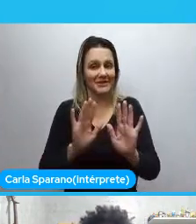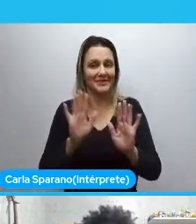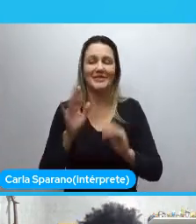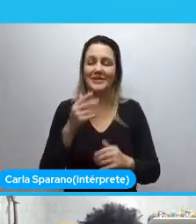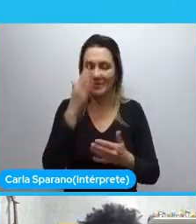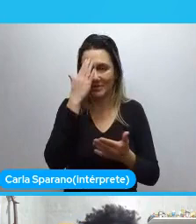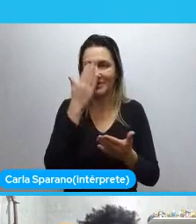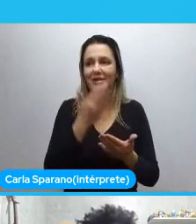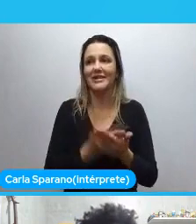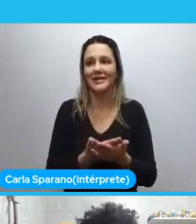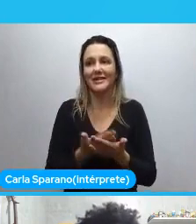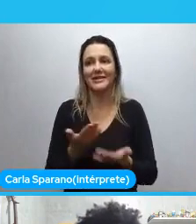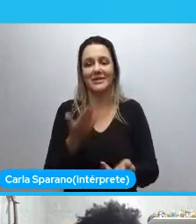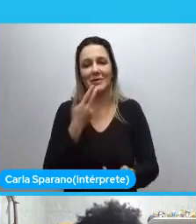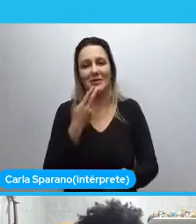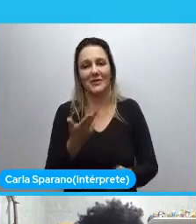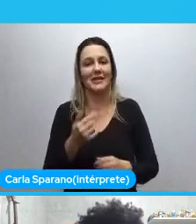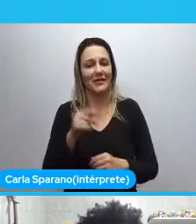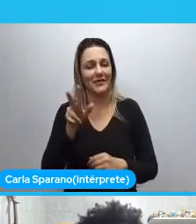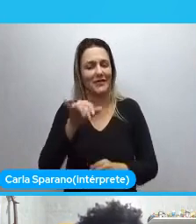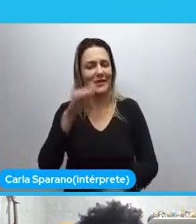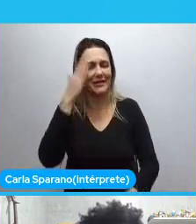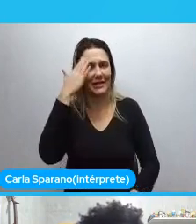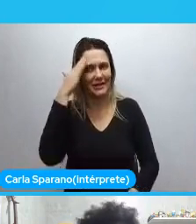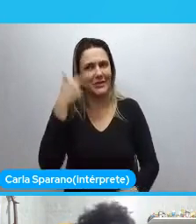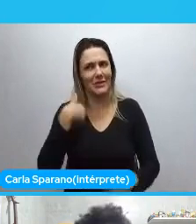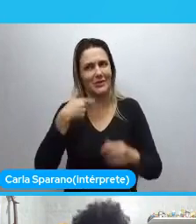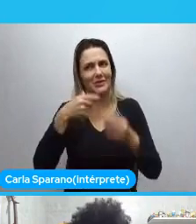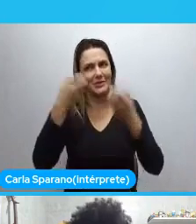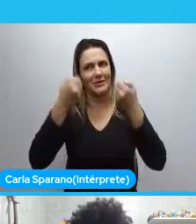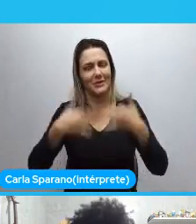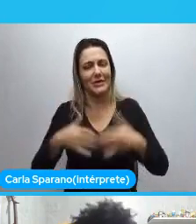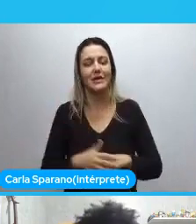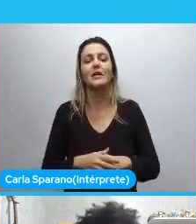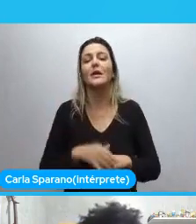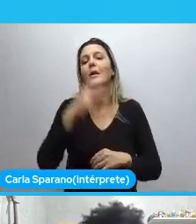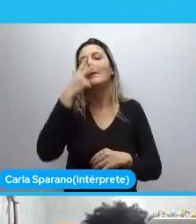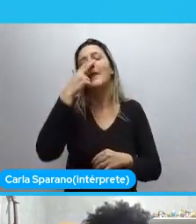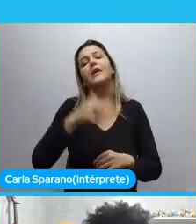acredito. Que como eu falava. Vocês vão entender. O que eu quero dizer. Elas eram não vistas.